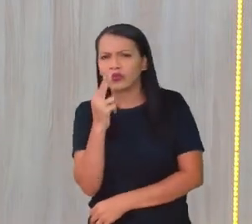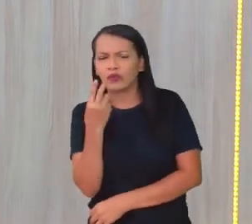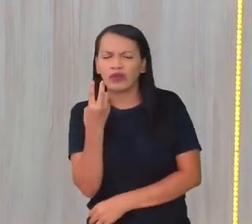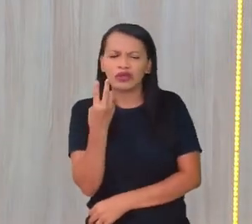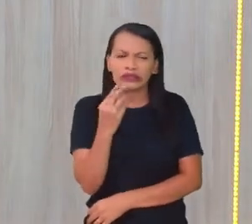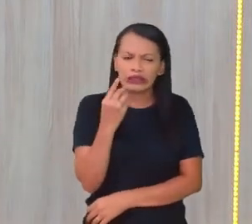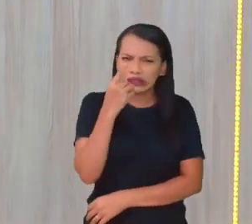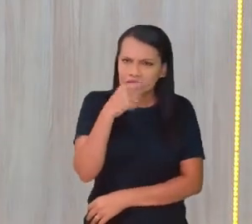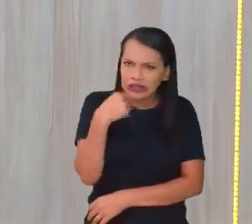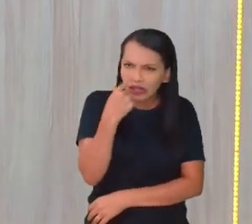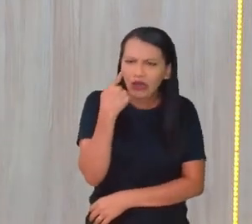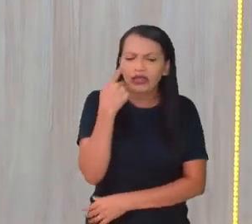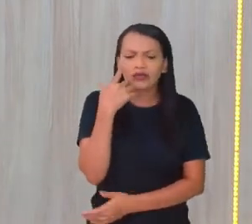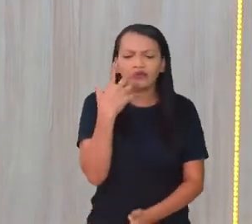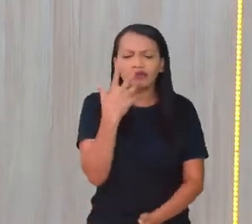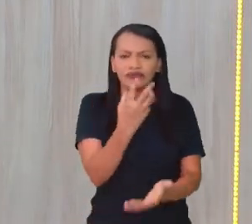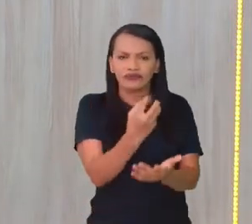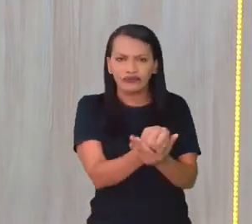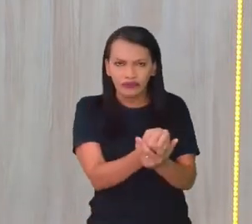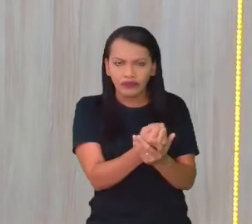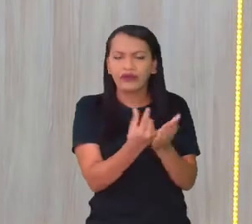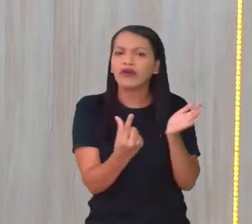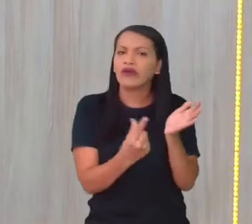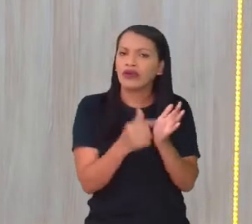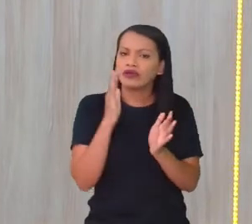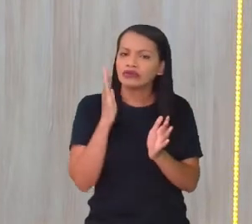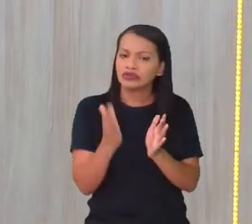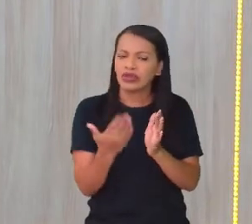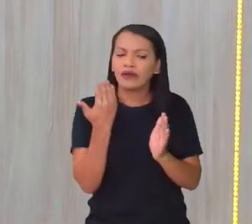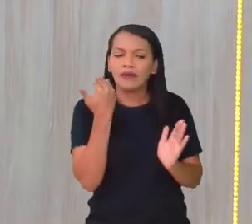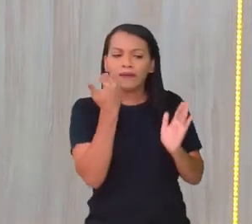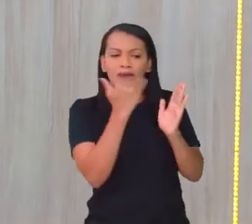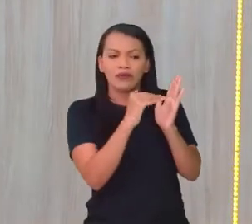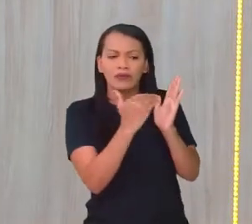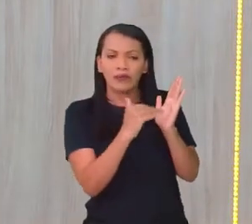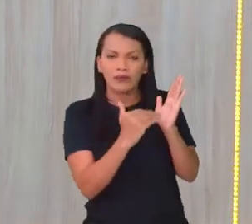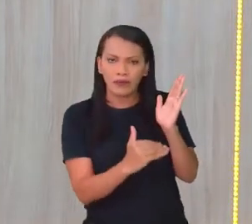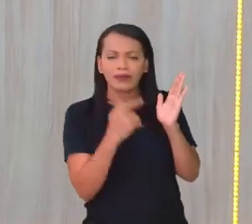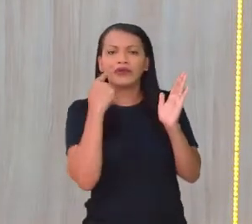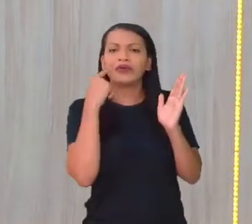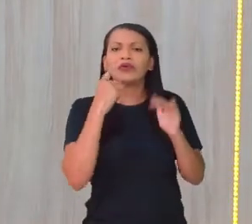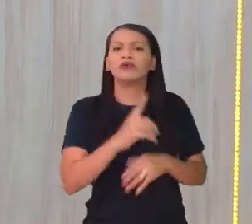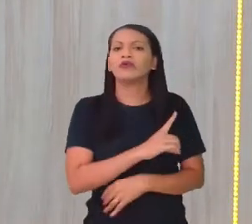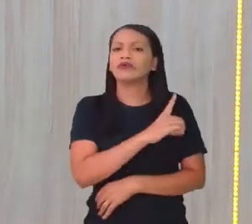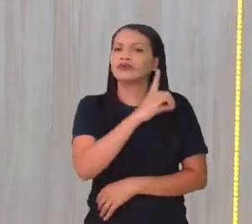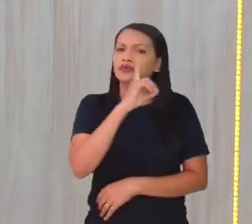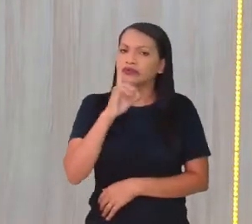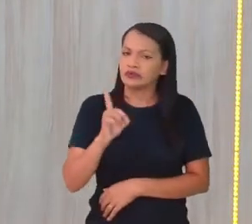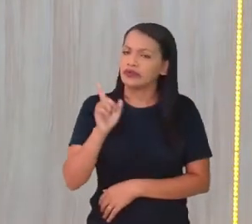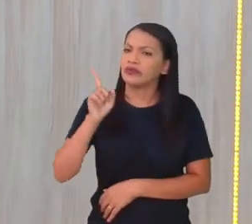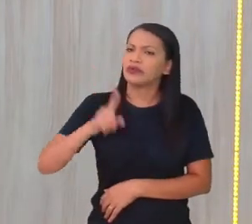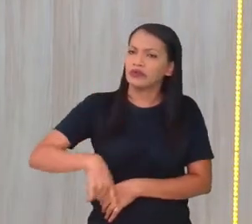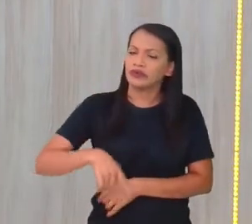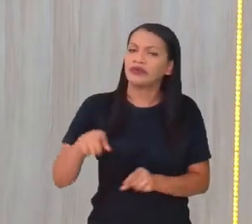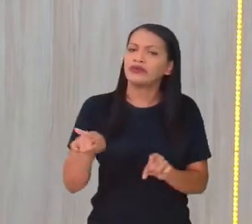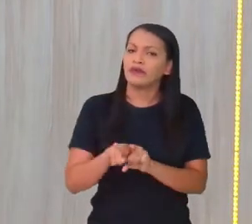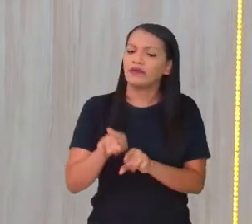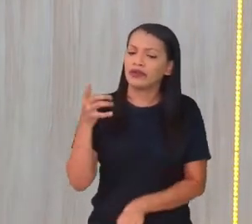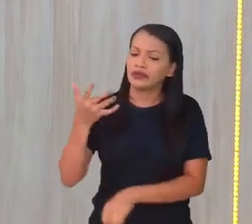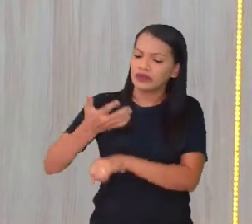fazer o upload, carregar o arquivo. Ela já vai estar lá disponível no canal no YouTube, com a data e a